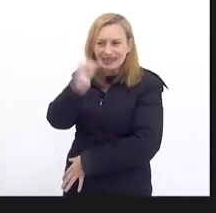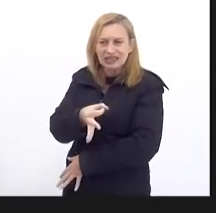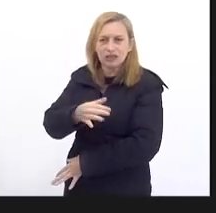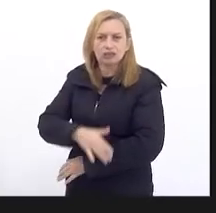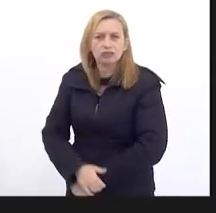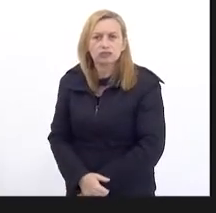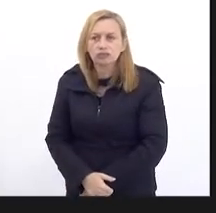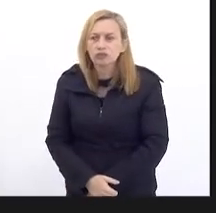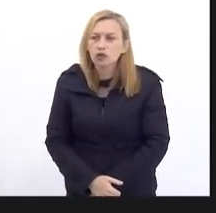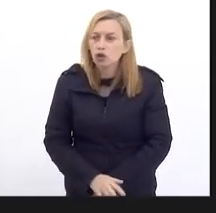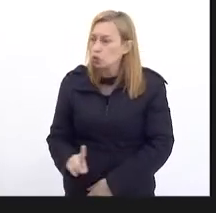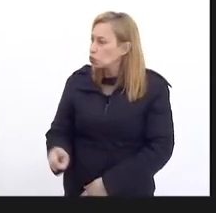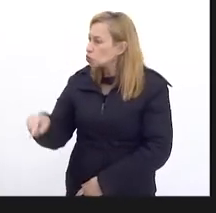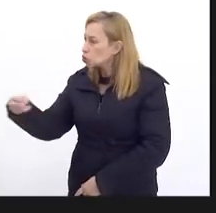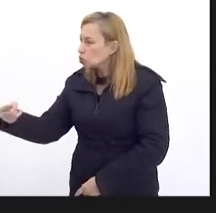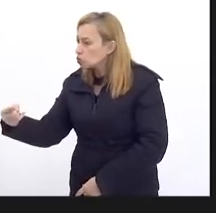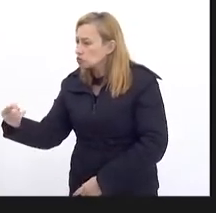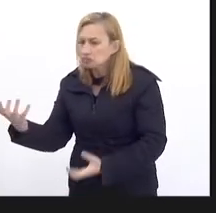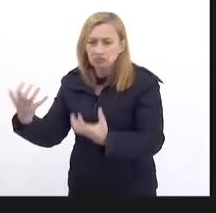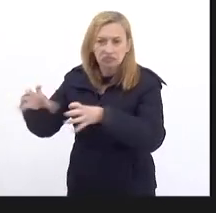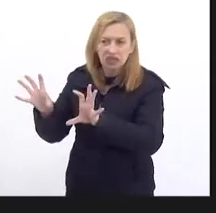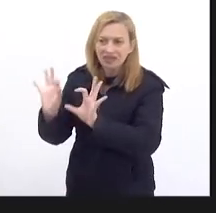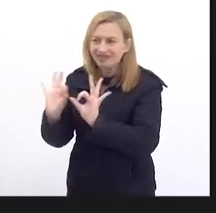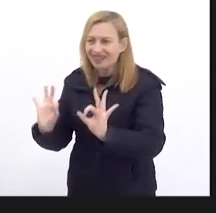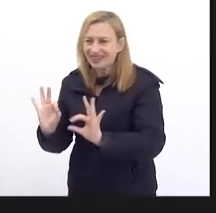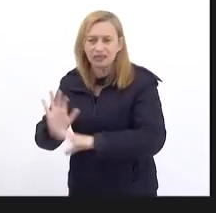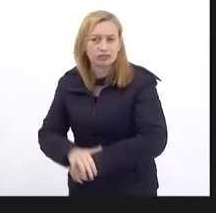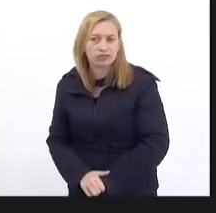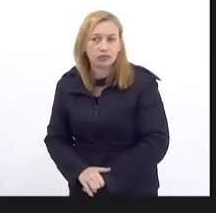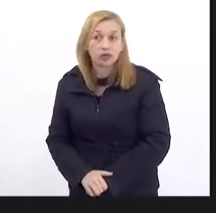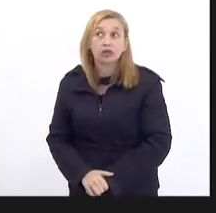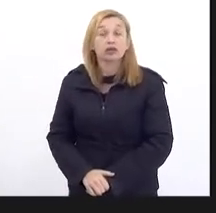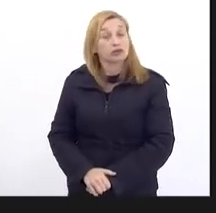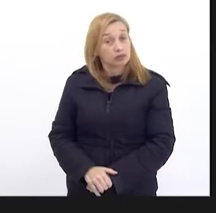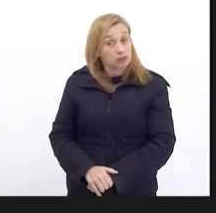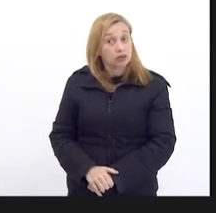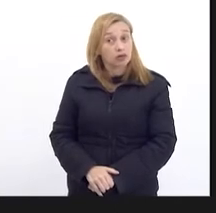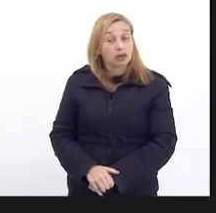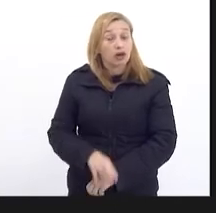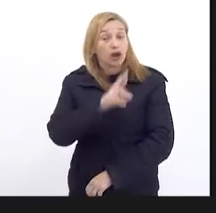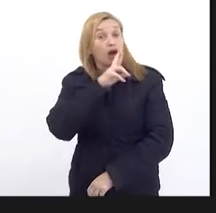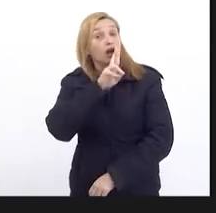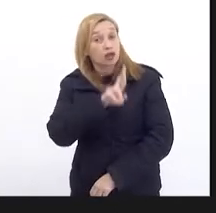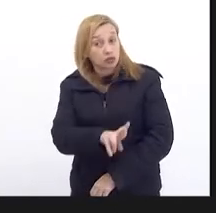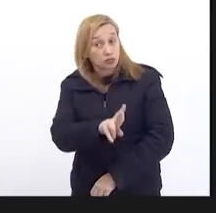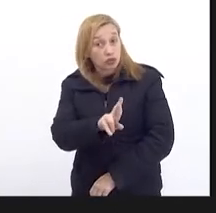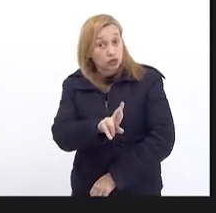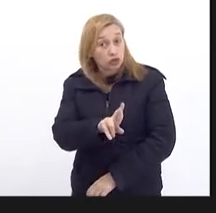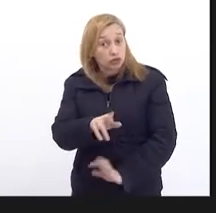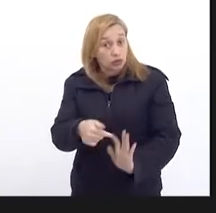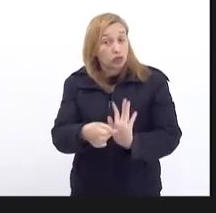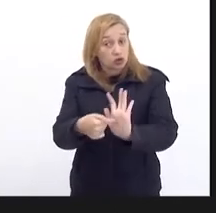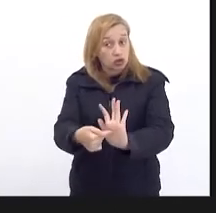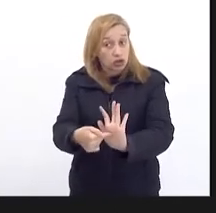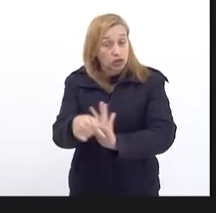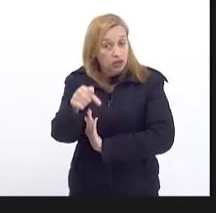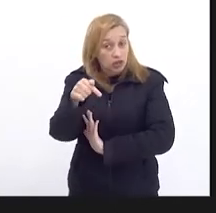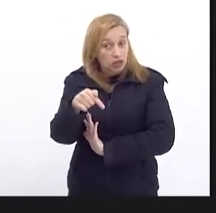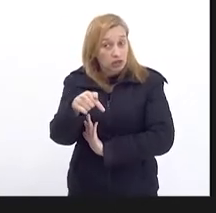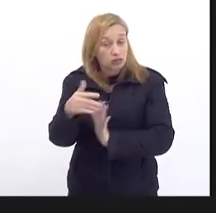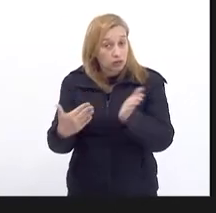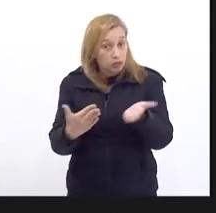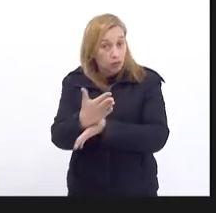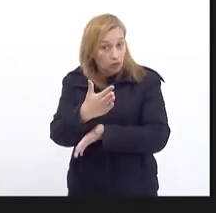Os outros Ele não Quer saber Haja vista A resposta Que foi dada Aquilo que foi